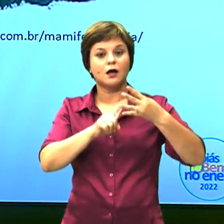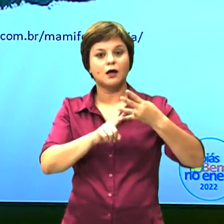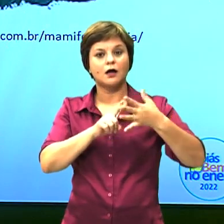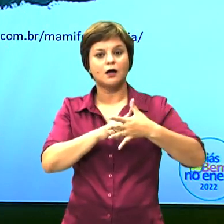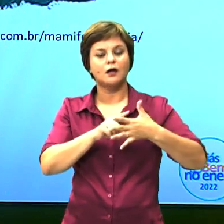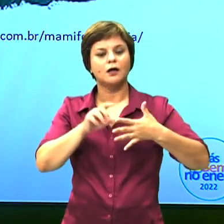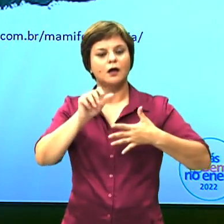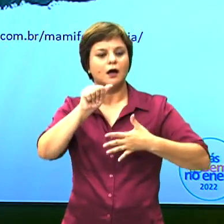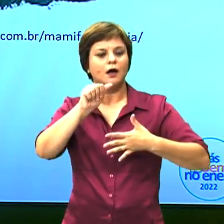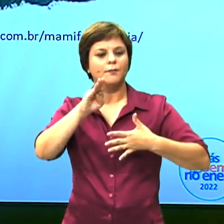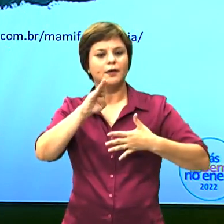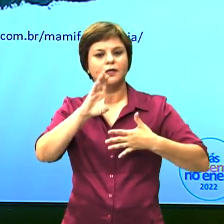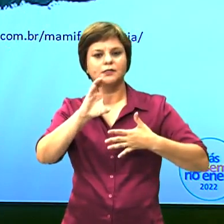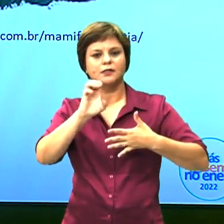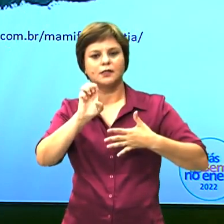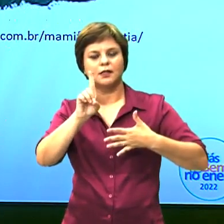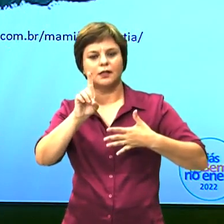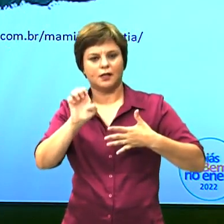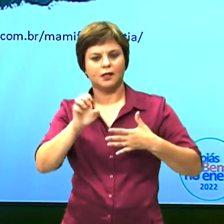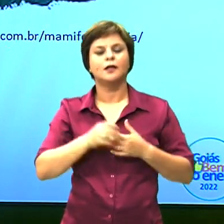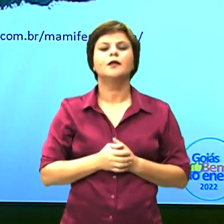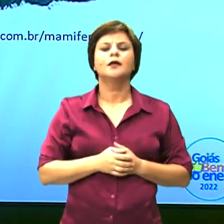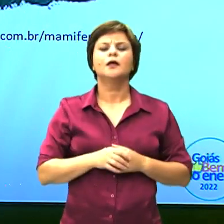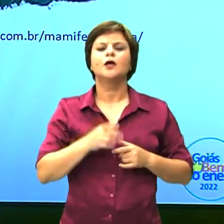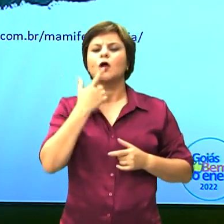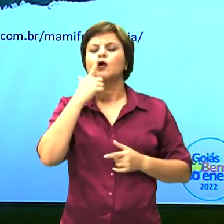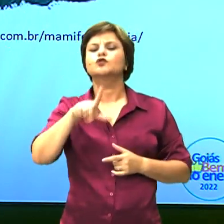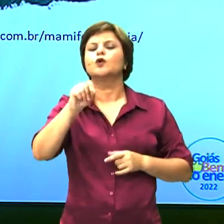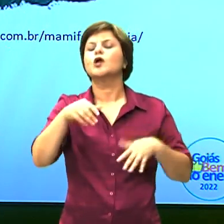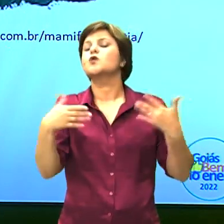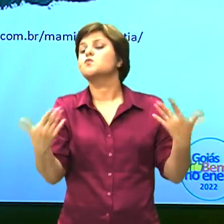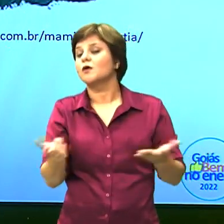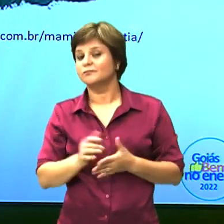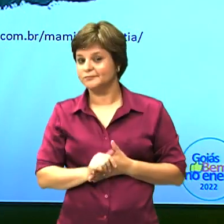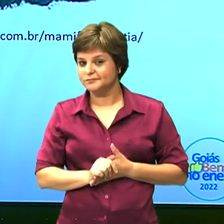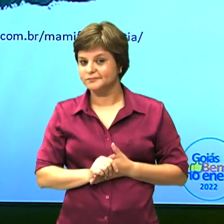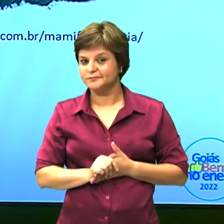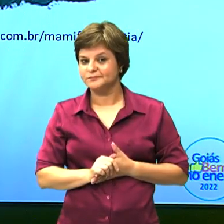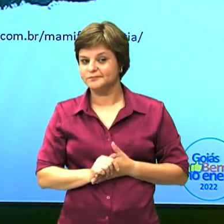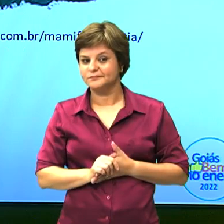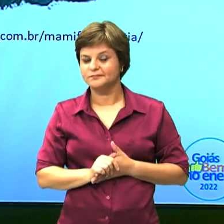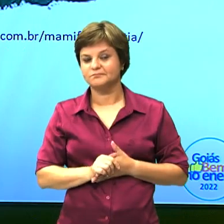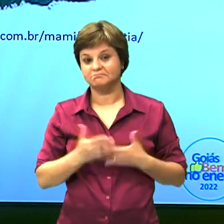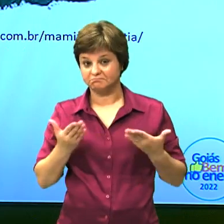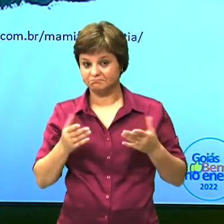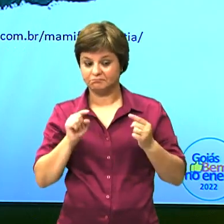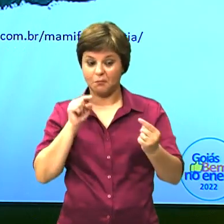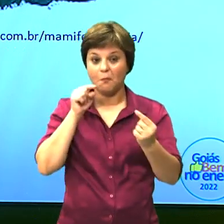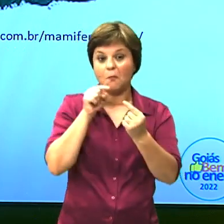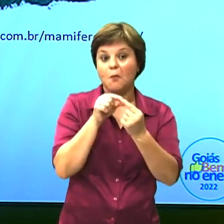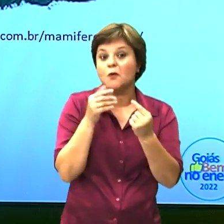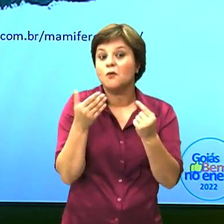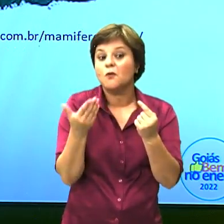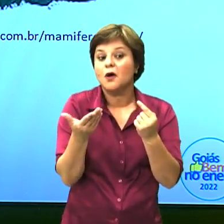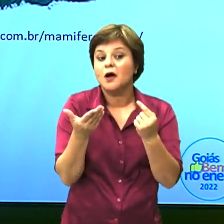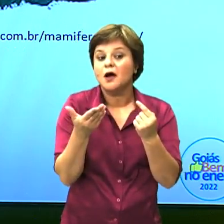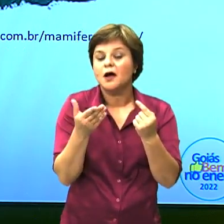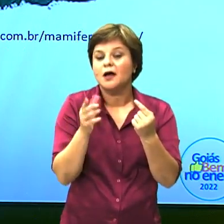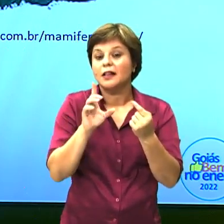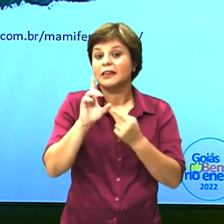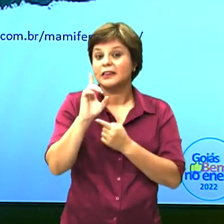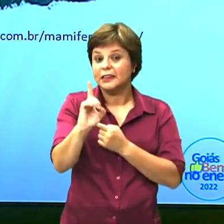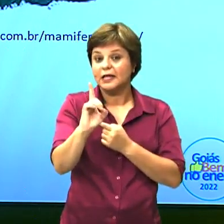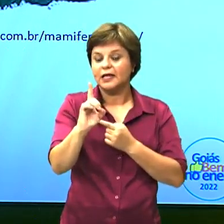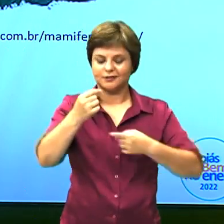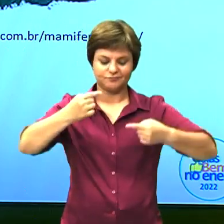Você aí que está me assistindo, qual a alternativa que você ia marcar? Óbvio, professor, que eu ia marcar a letra D,